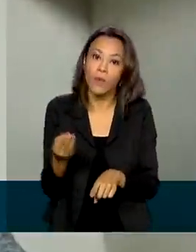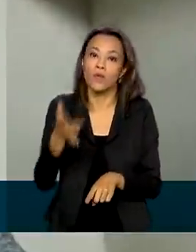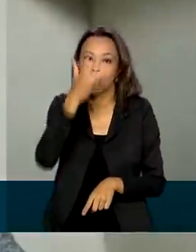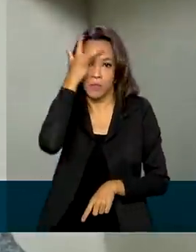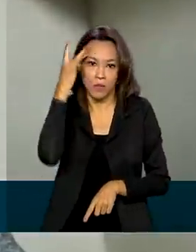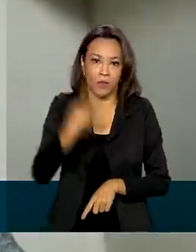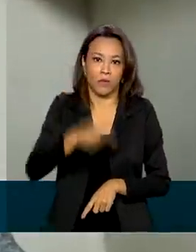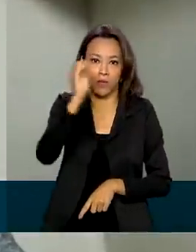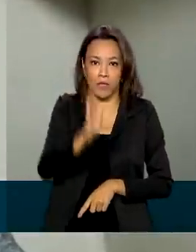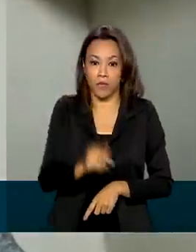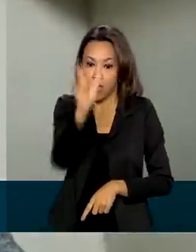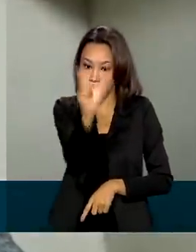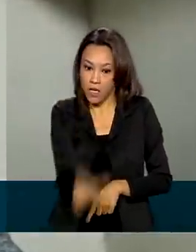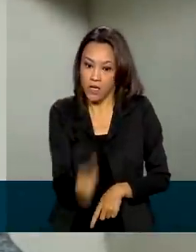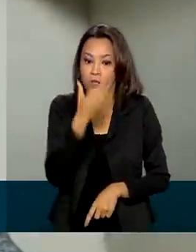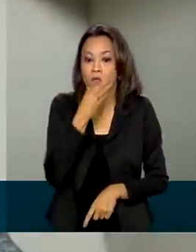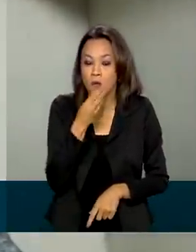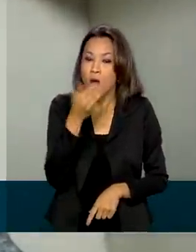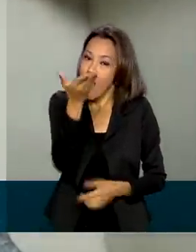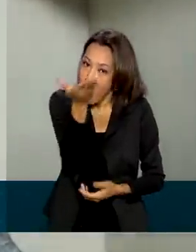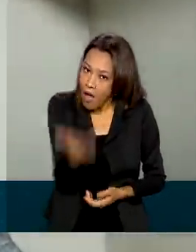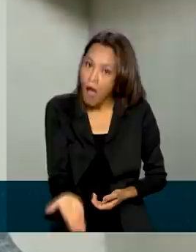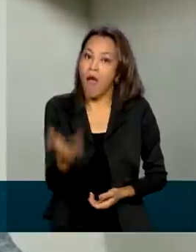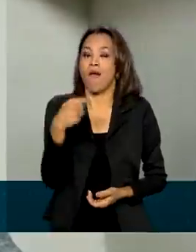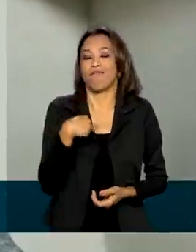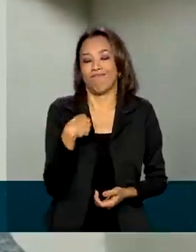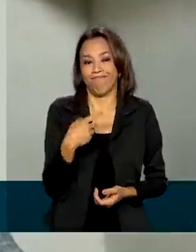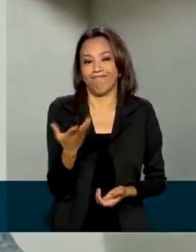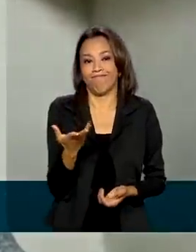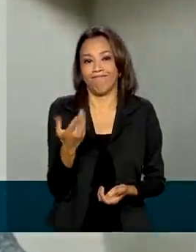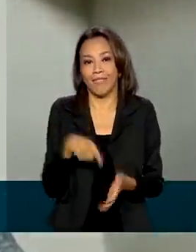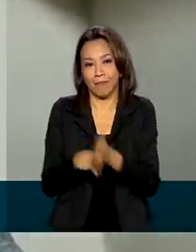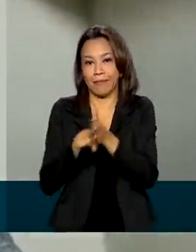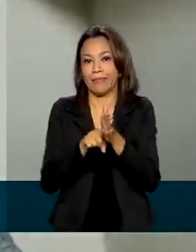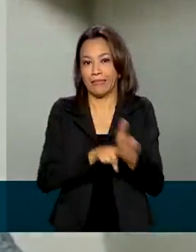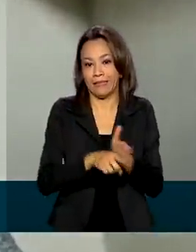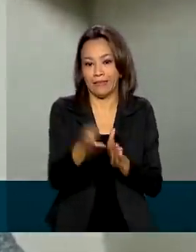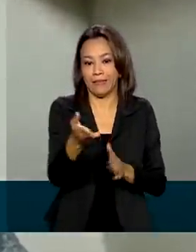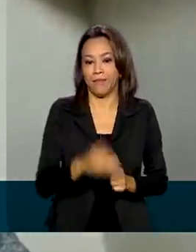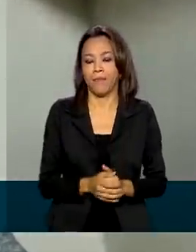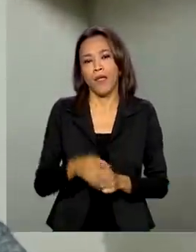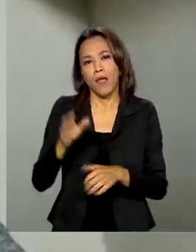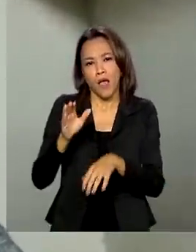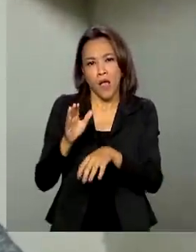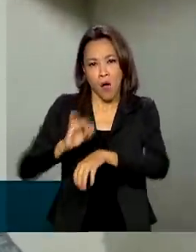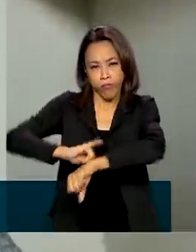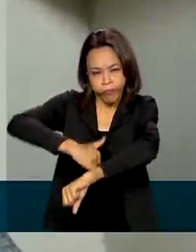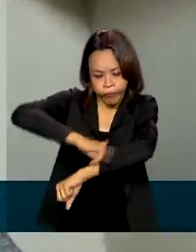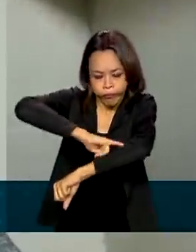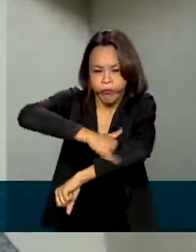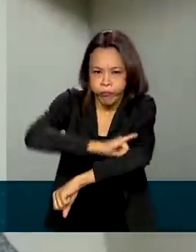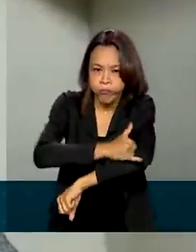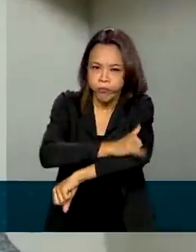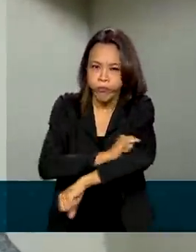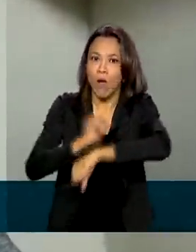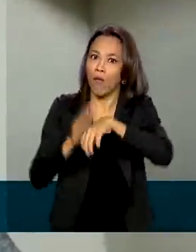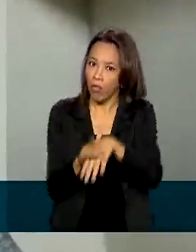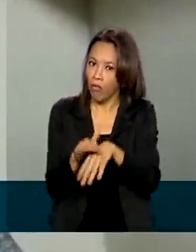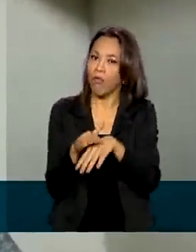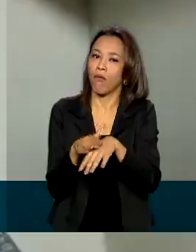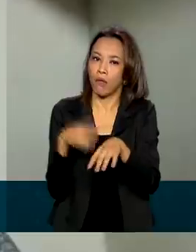Carlos Henrique se encaixa nesta estatística. A obesidade móvel é uma doença e que a gente tem que tratar